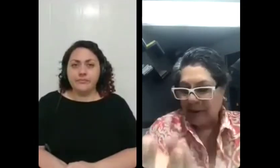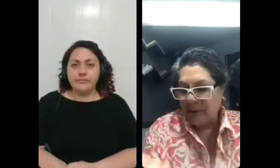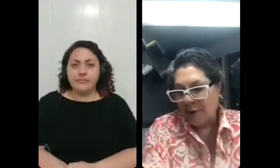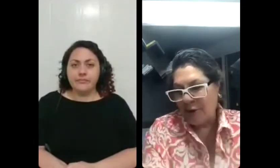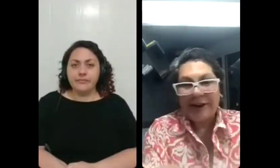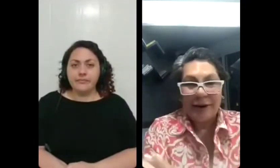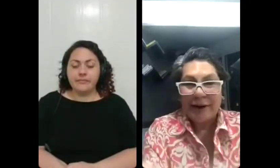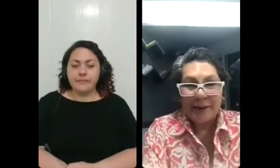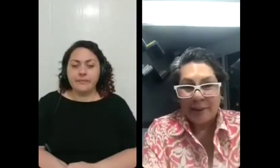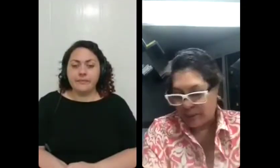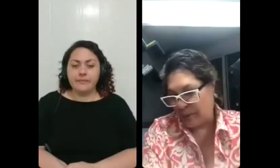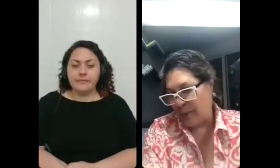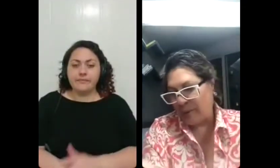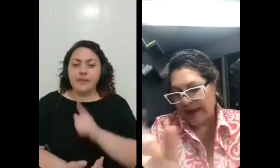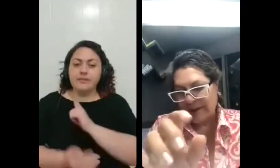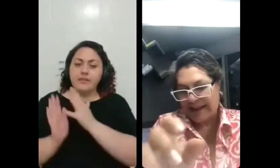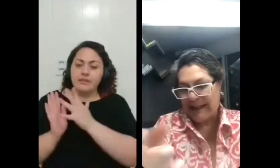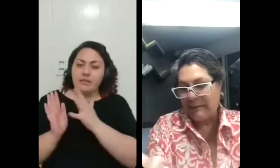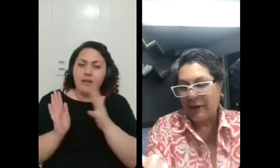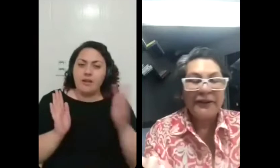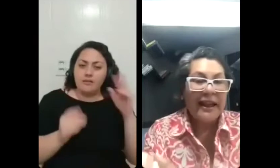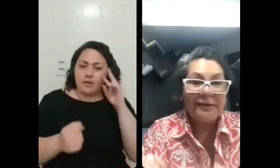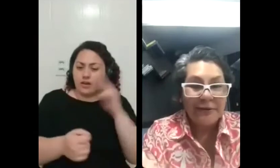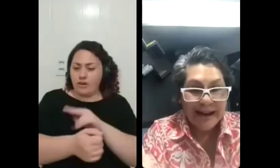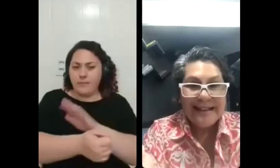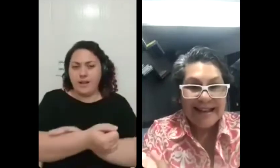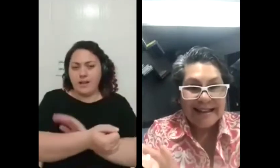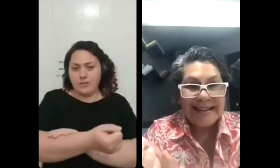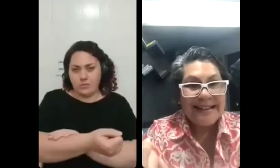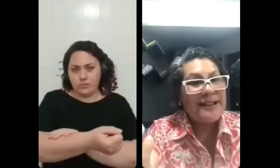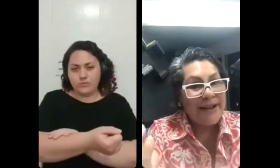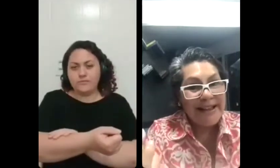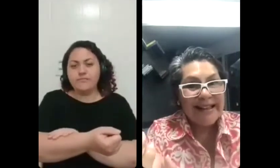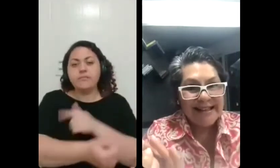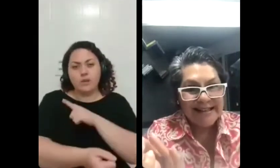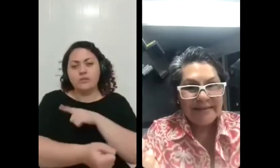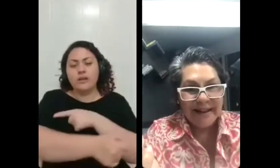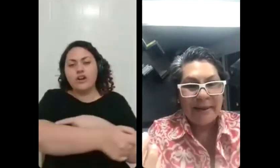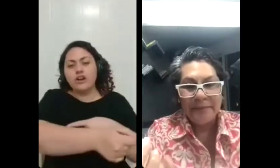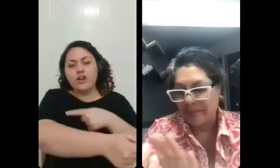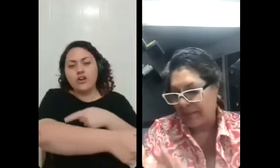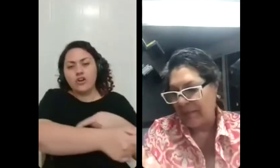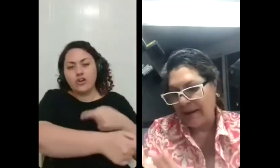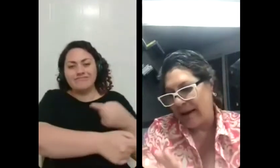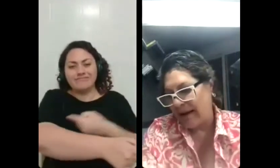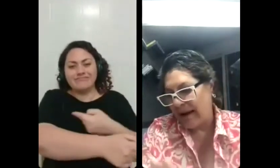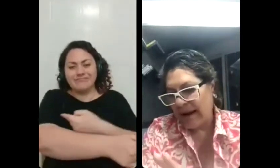eu me dou conta agora olhando pro meu braço aqui eu fiquei com várias cicatrizes físicas né